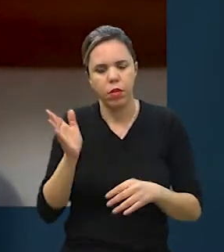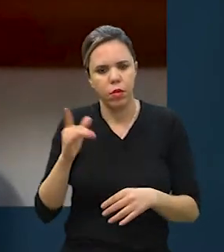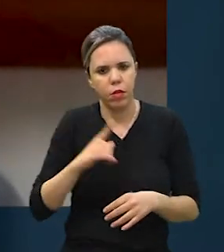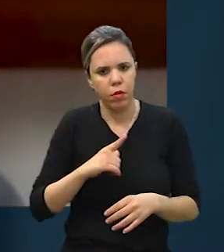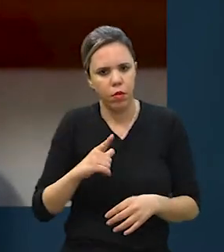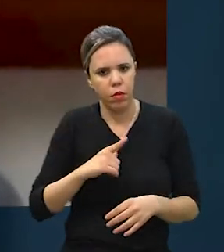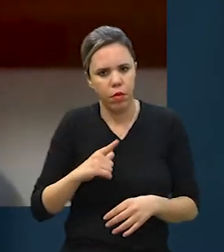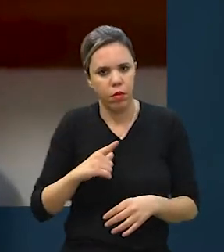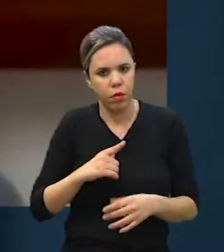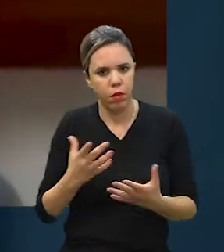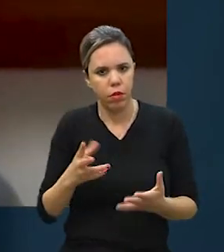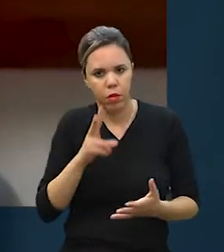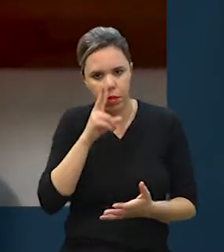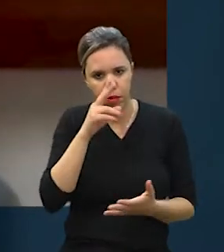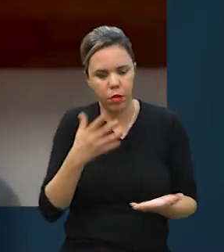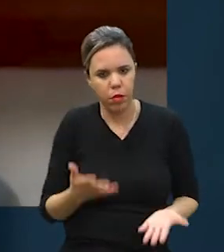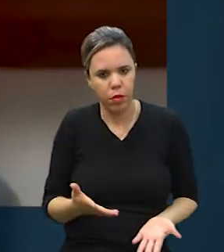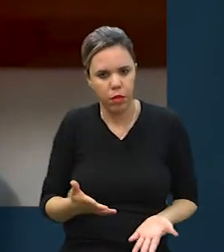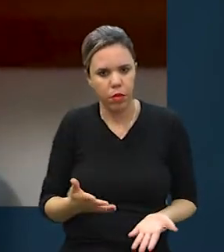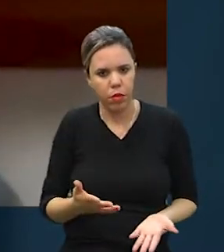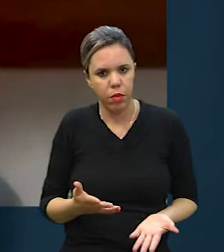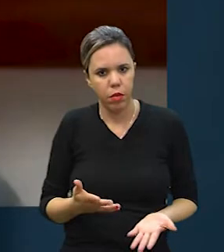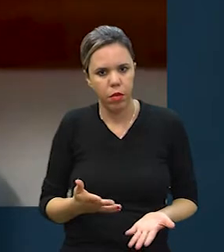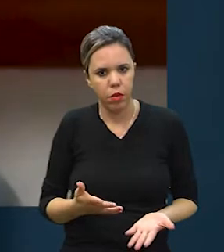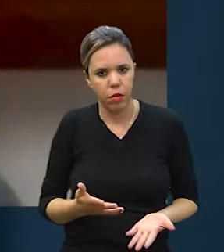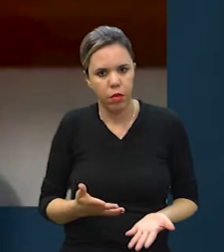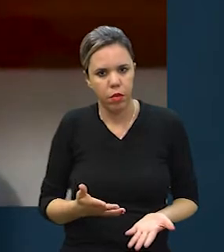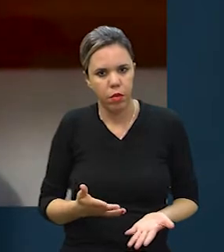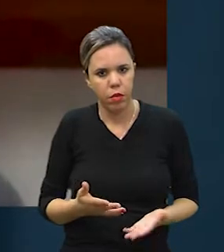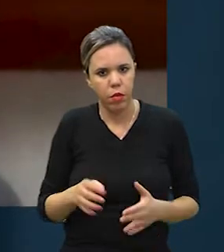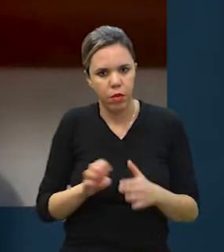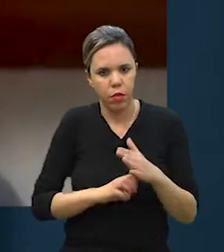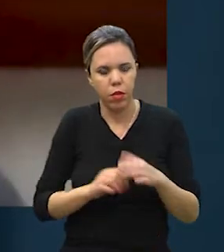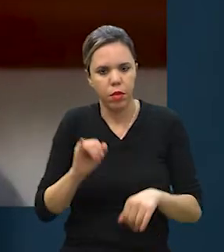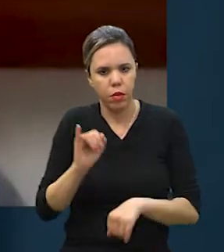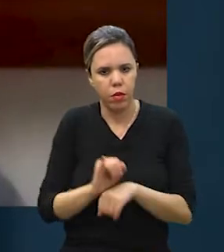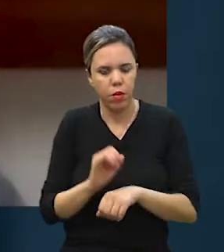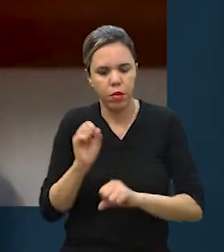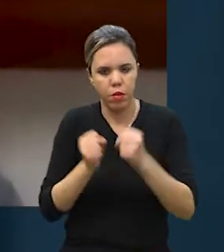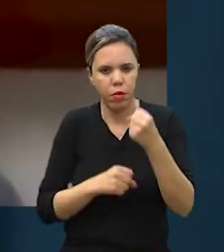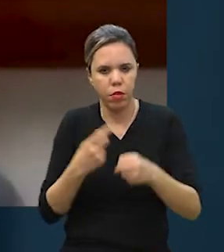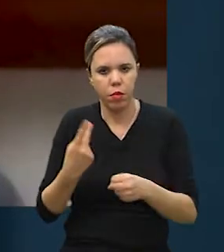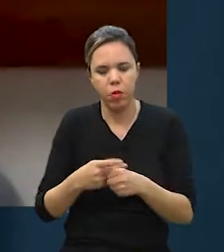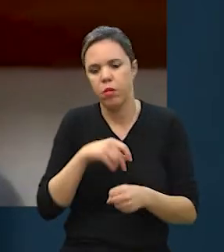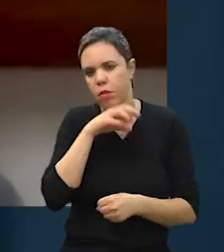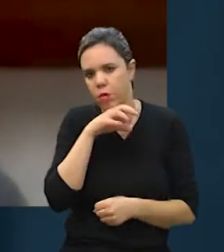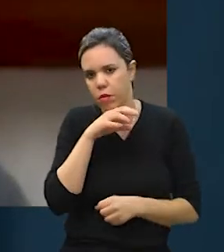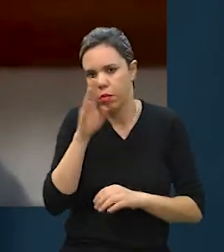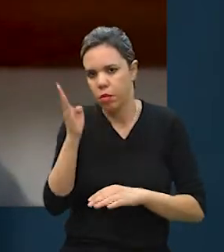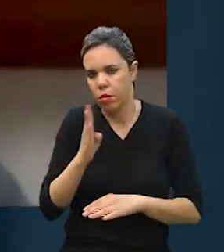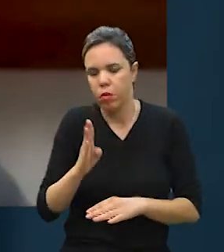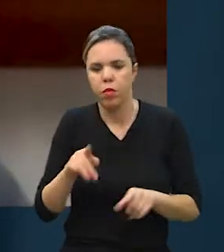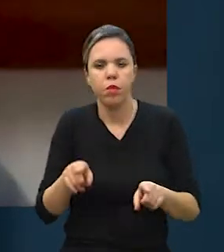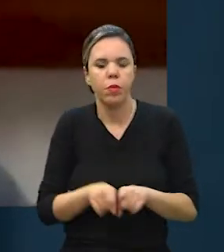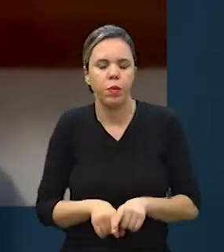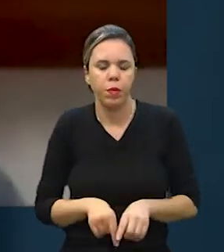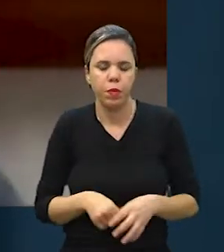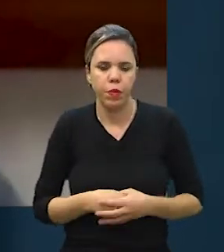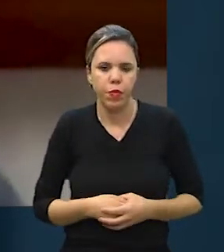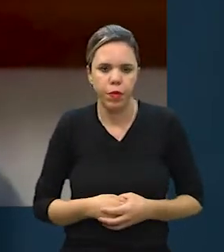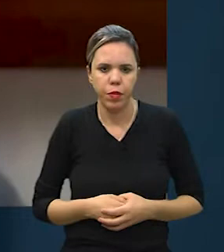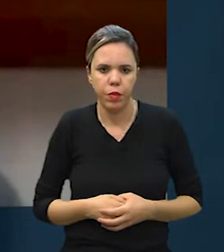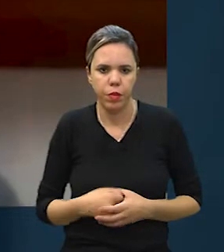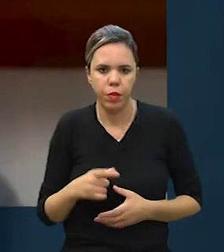todos já temos um background forte em uma grande multinacional da indústria pet no Brasil. Mas, além